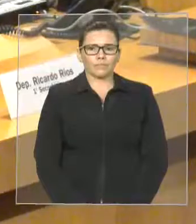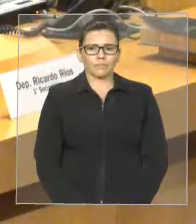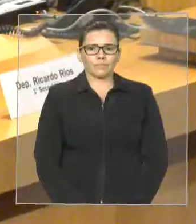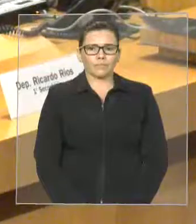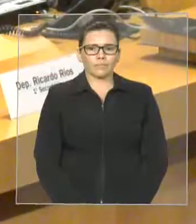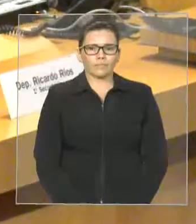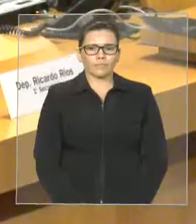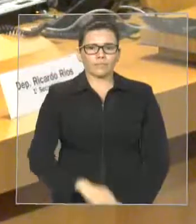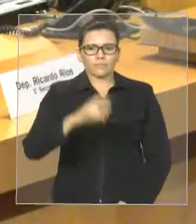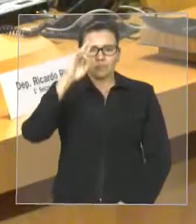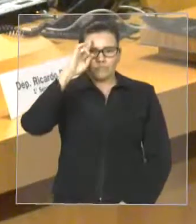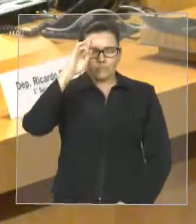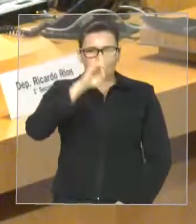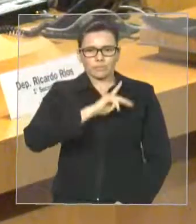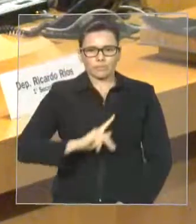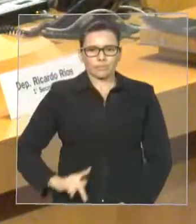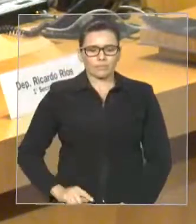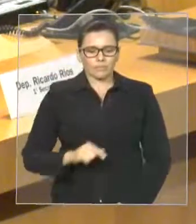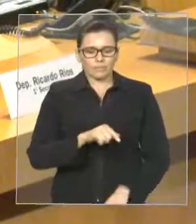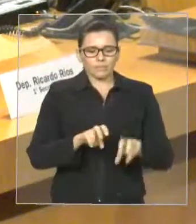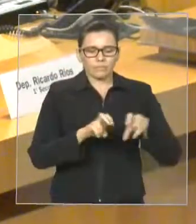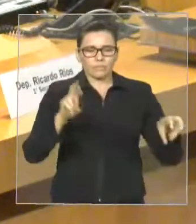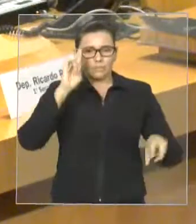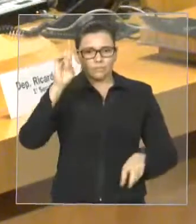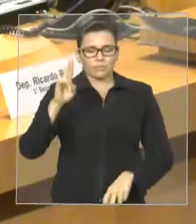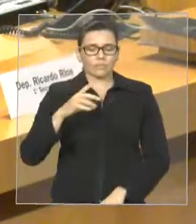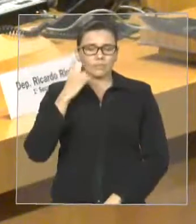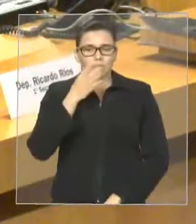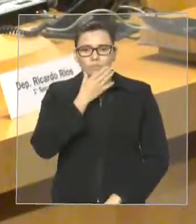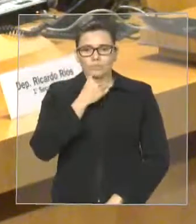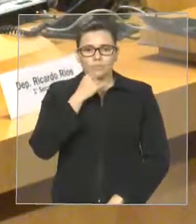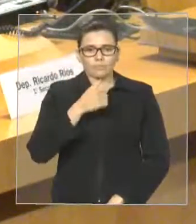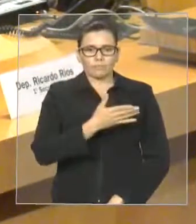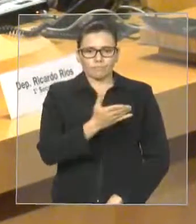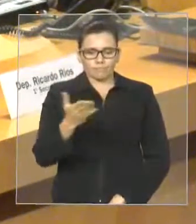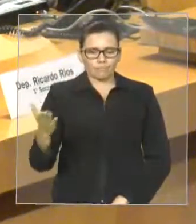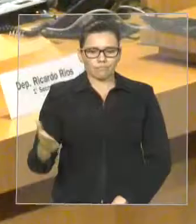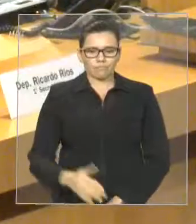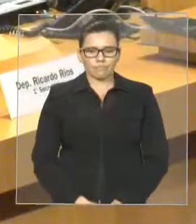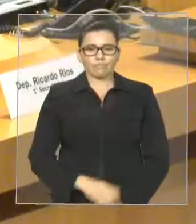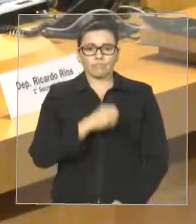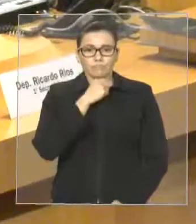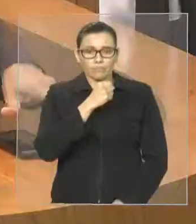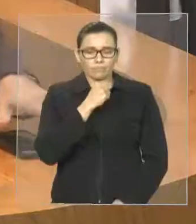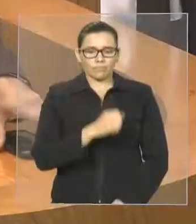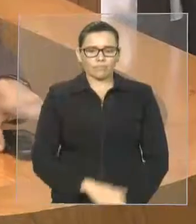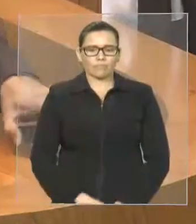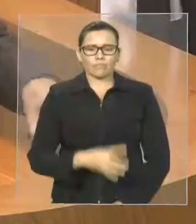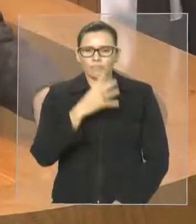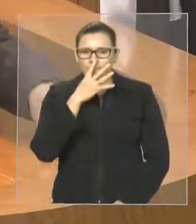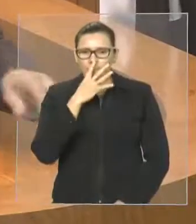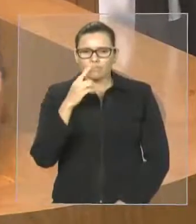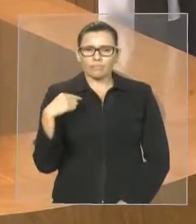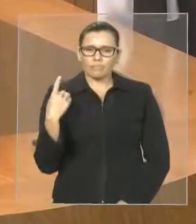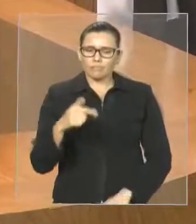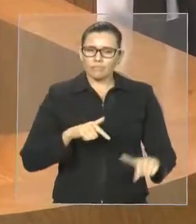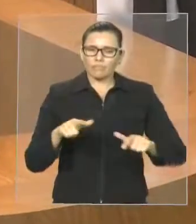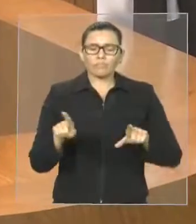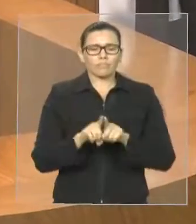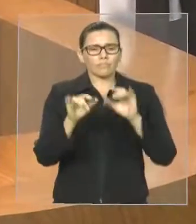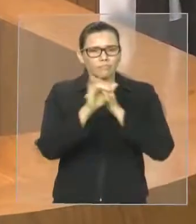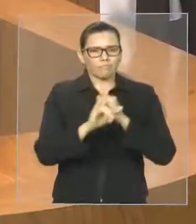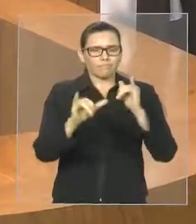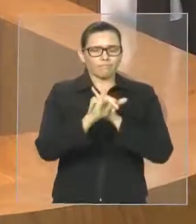Senhor Presidente, demais membros da mesa, senhores e senhores deputados, imprensa que acompanha o nosso trabalho de fundações do Parlamento